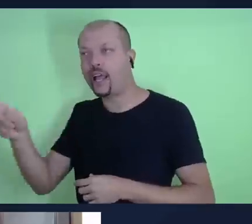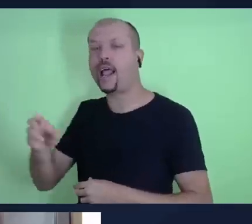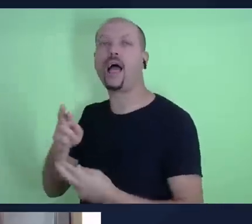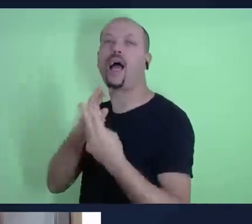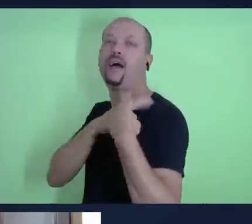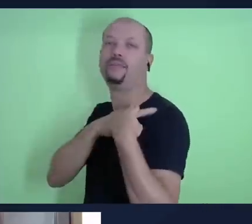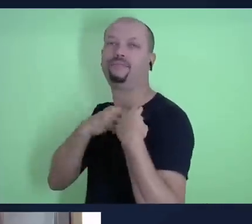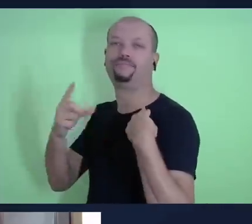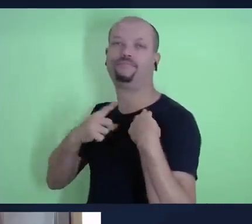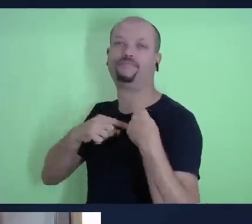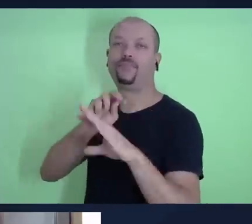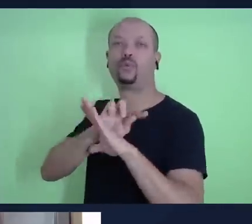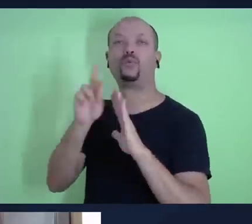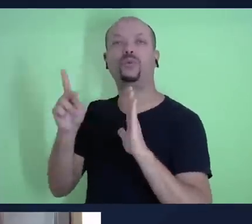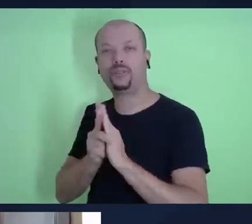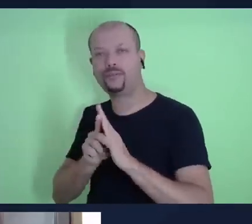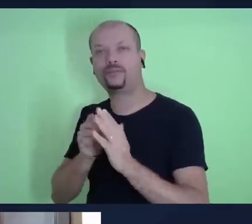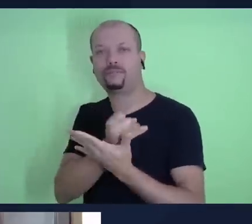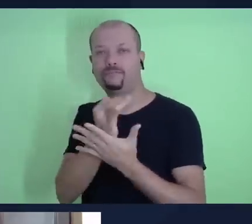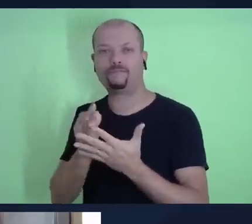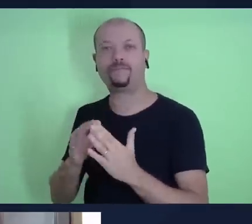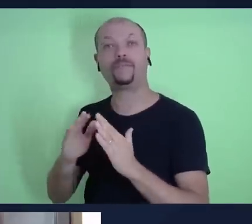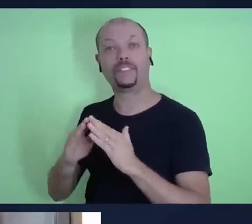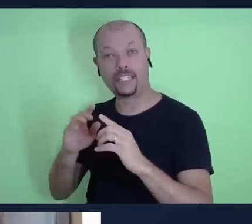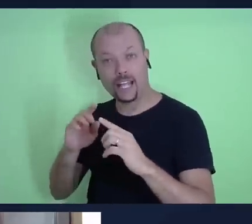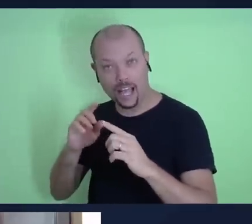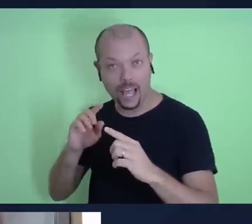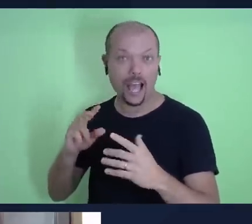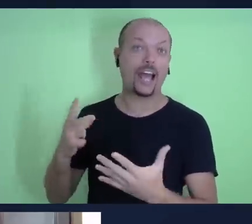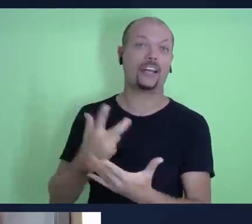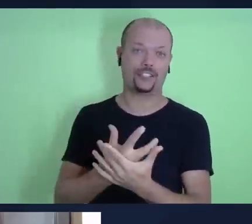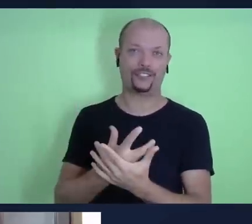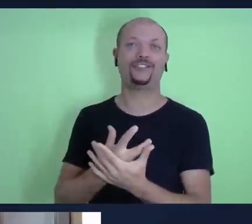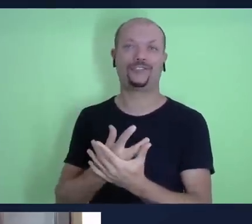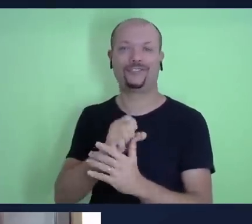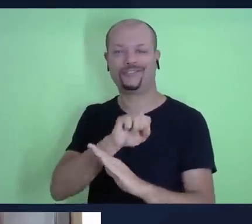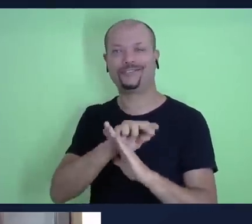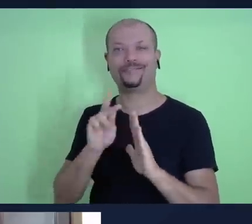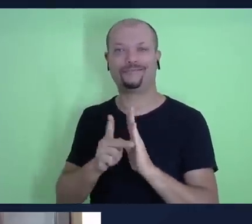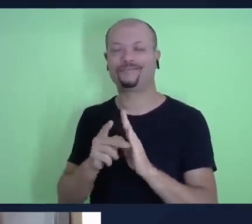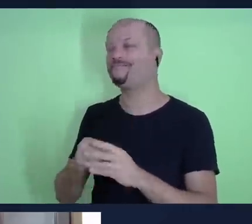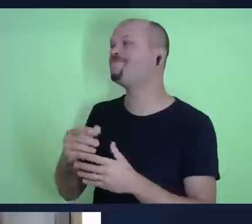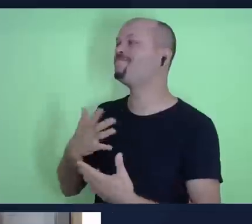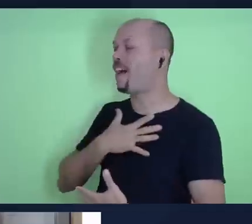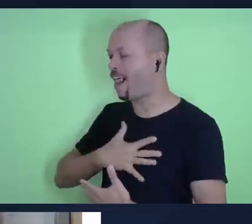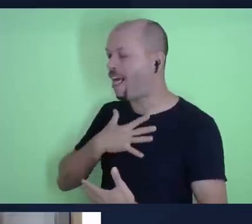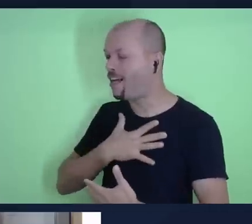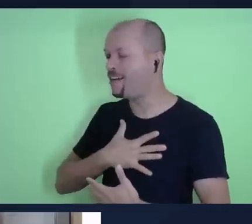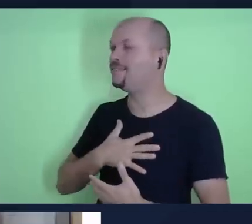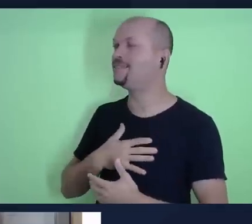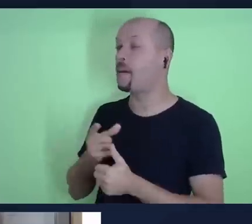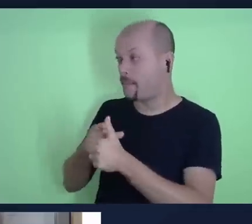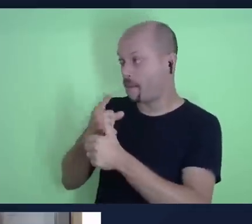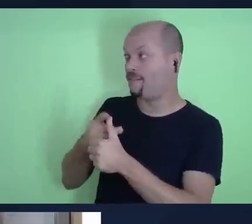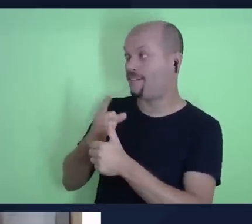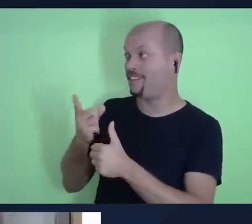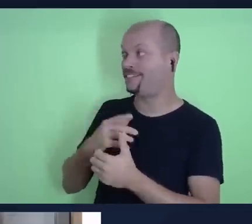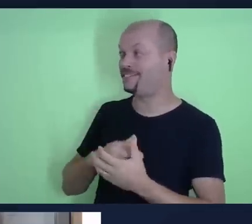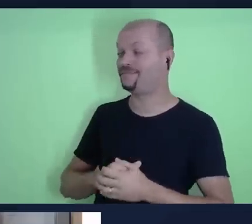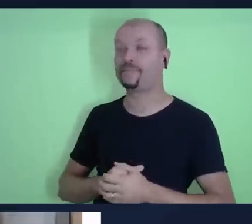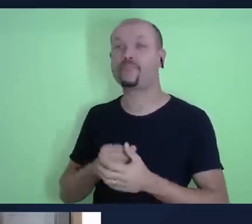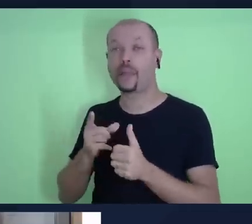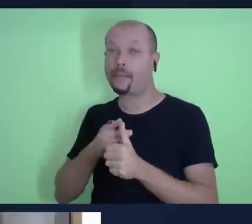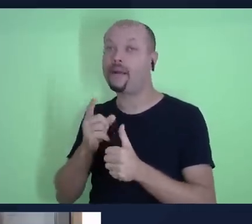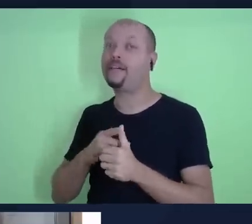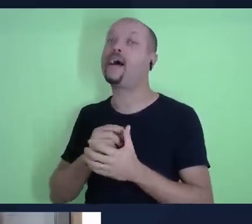pelo Ministério da Escola Sabatina da Igreja do Unaspe. Professor Everson, um prazer receber o senhor aqui pela primeira vez, como é a primeira vez?